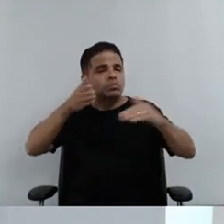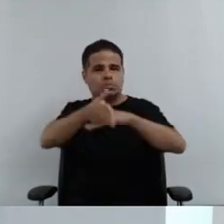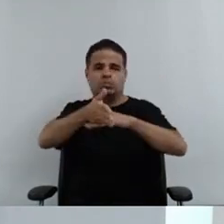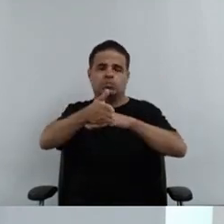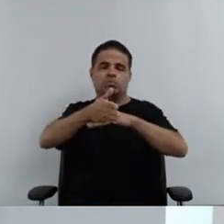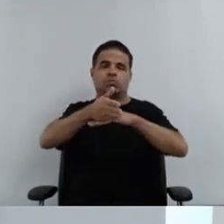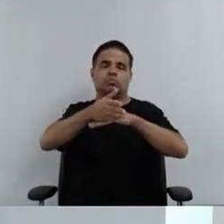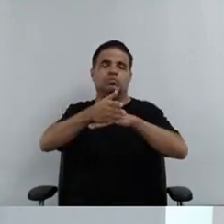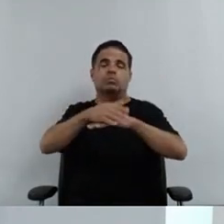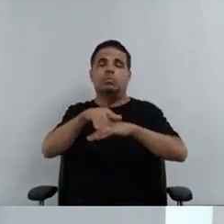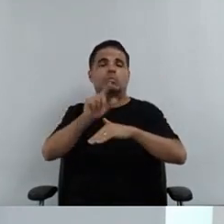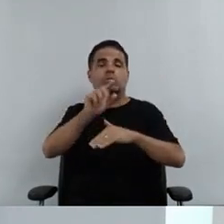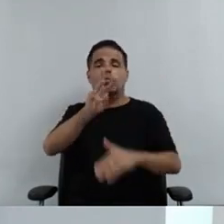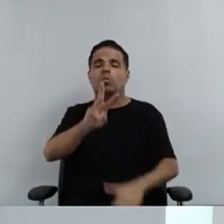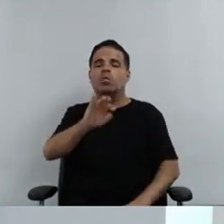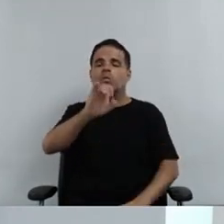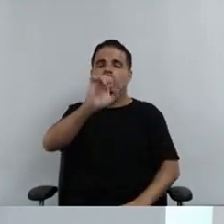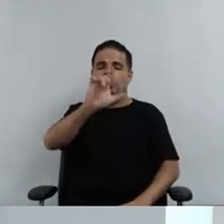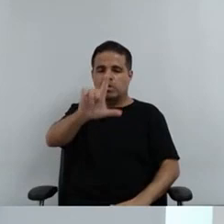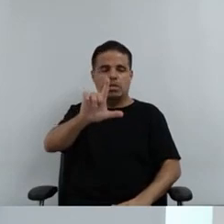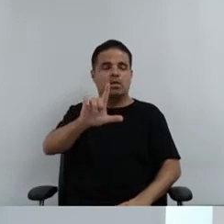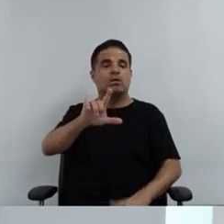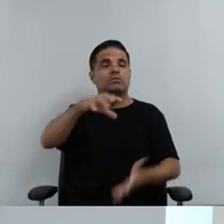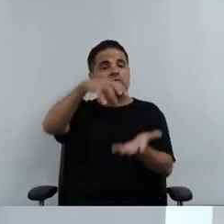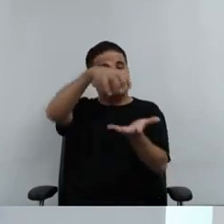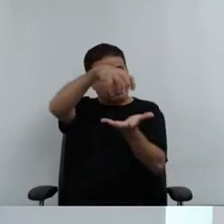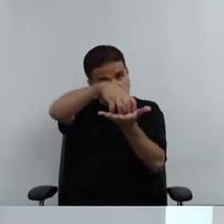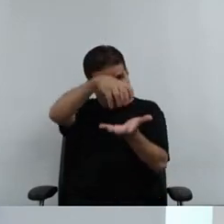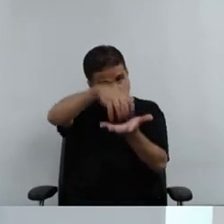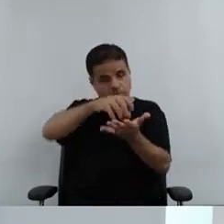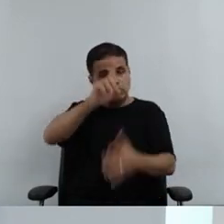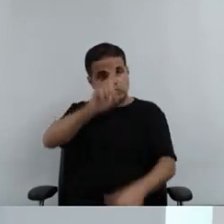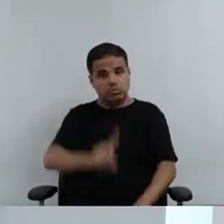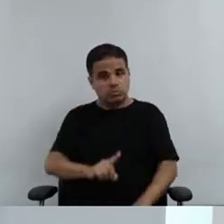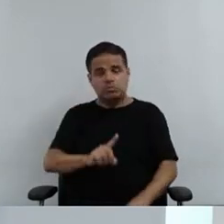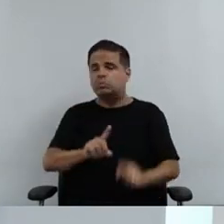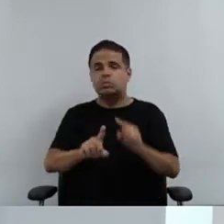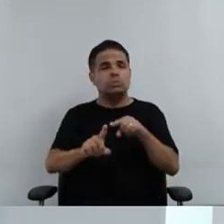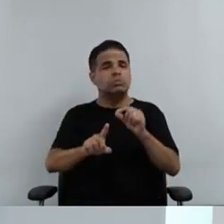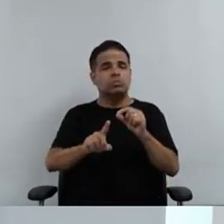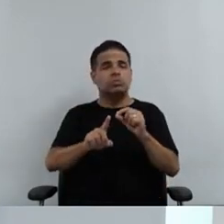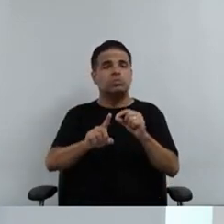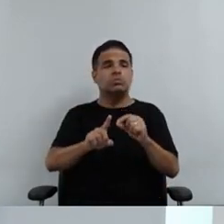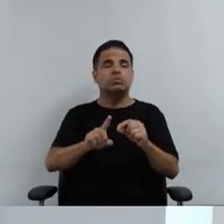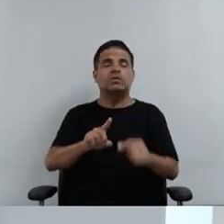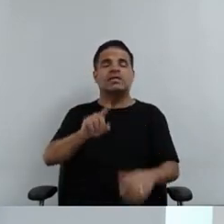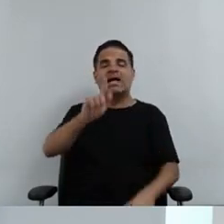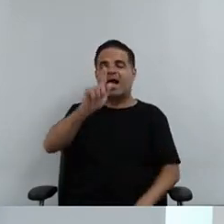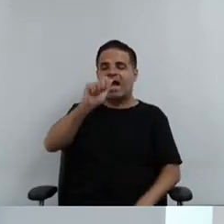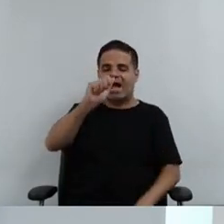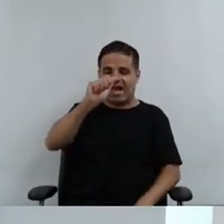atuação, o Will, do Núcleo de Direitos Humanos, o Matias, do GAI,